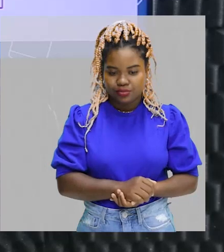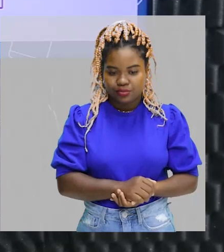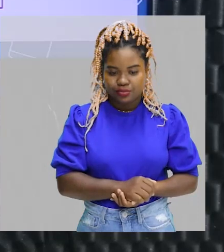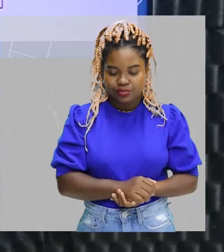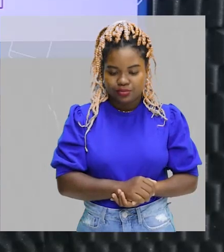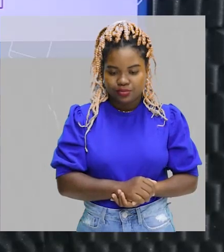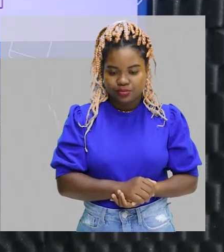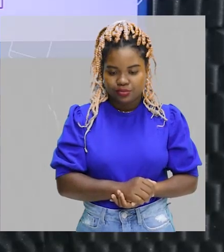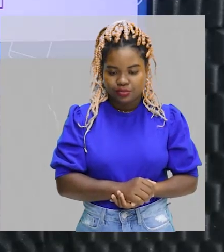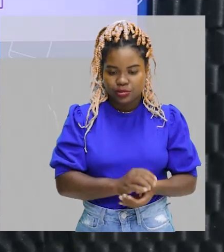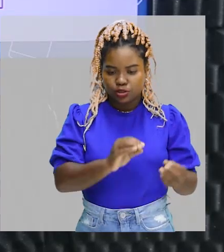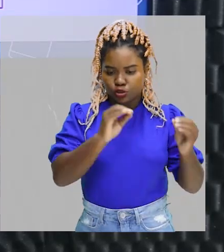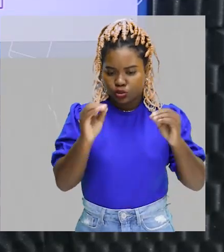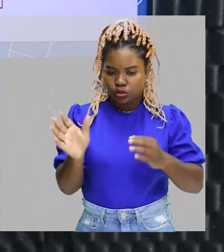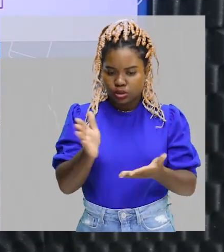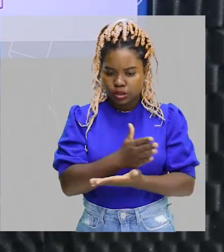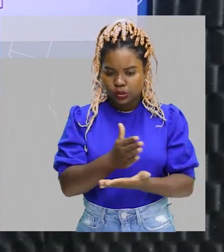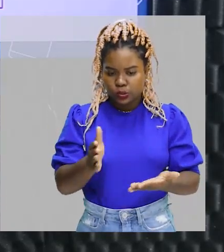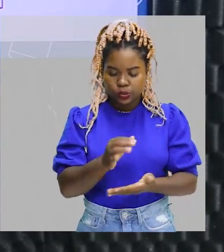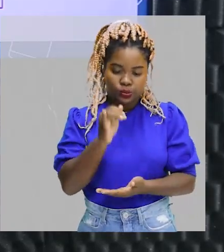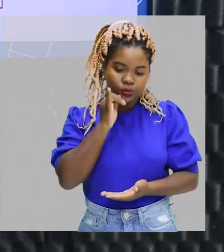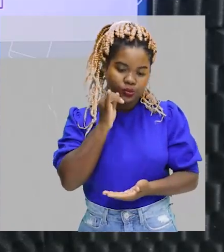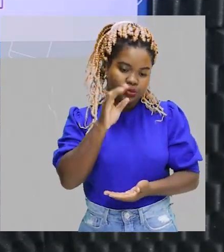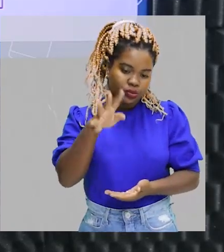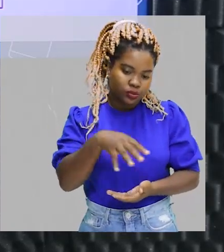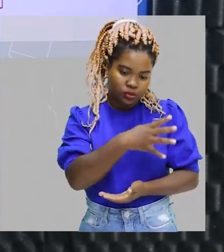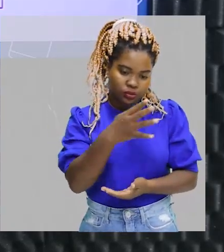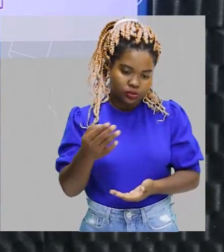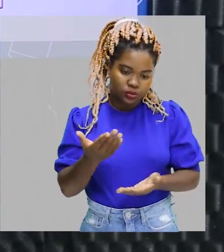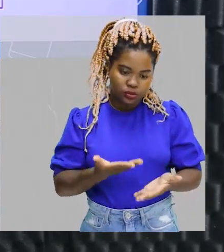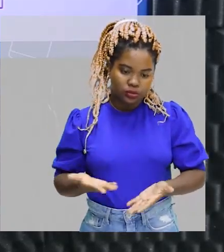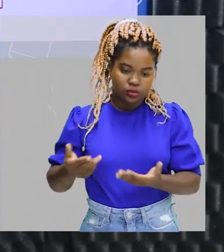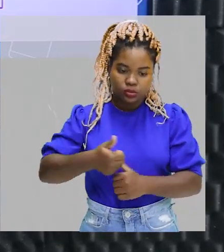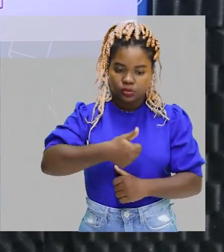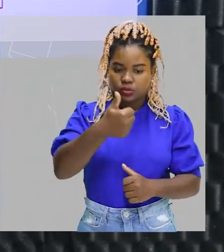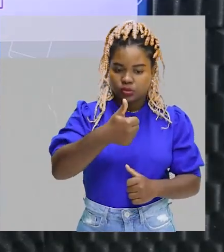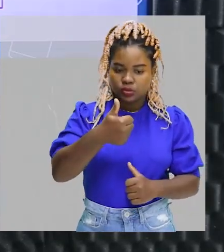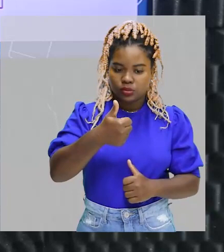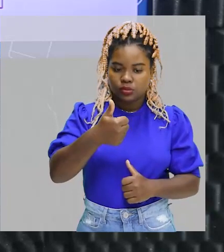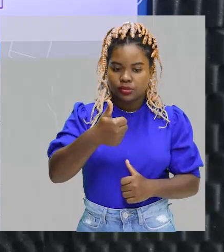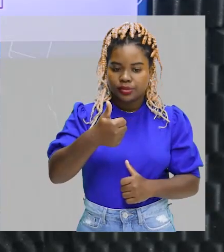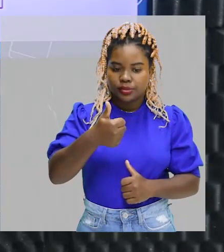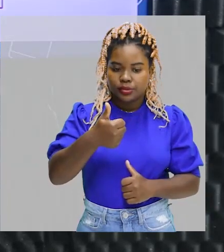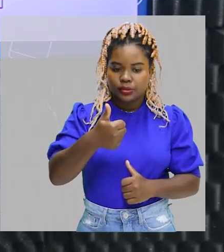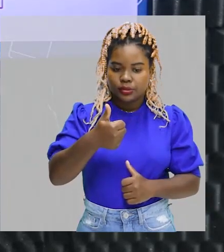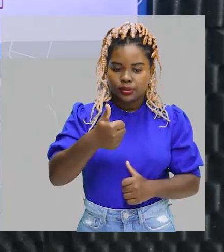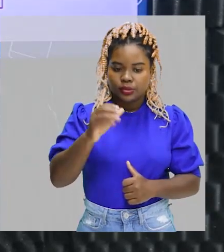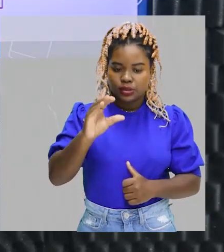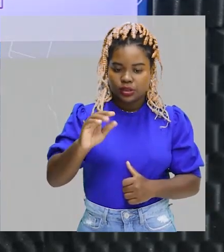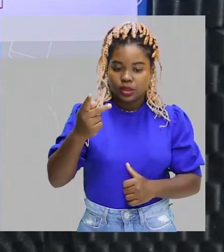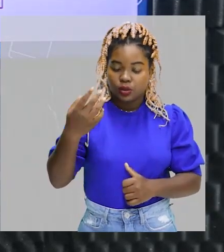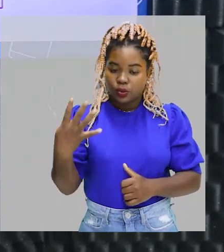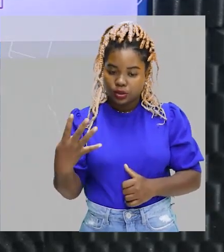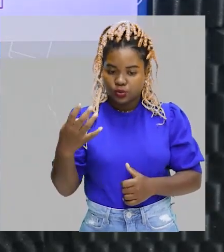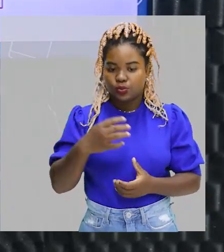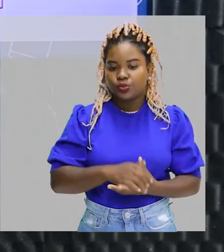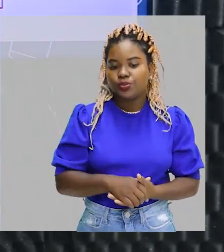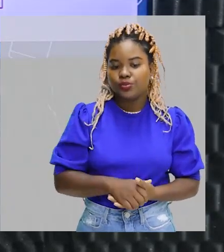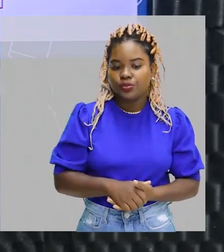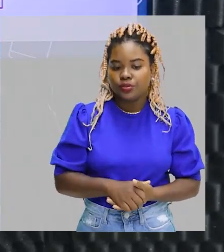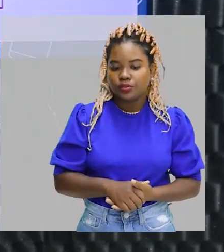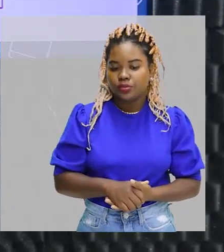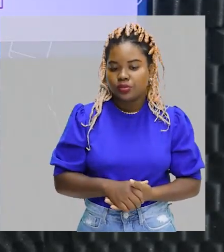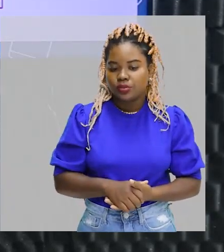Então, eu trouxe aqui alguns exemplos na forma de uma tabela. O metano, forma molecular, CH₄.